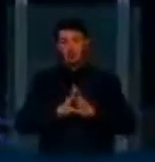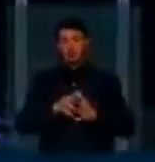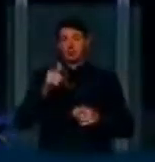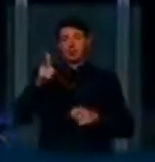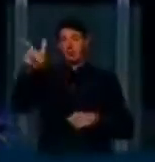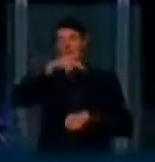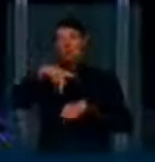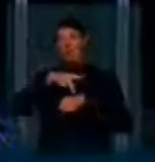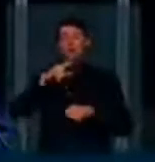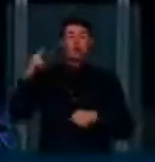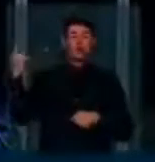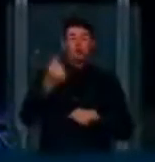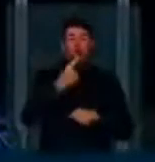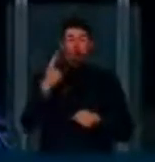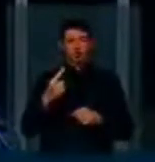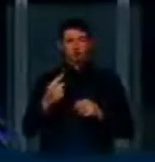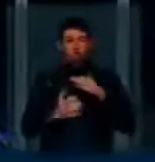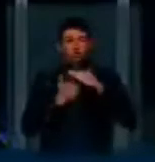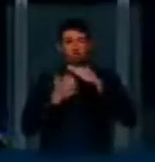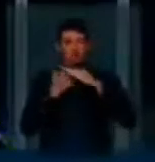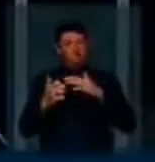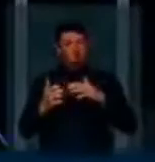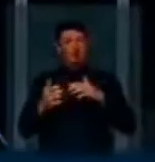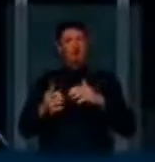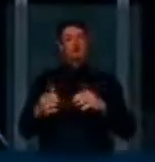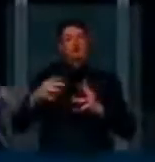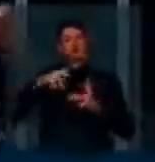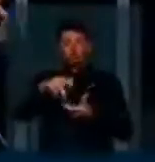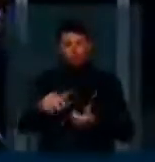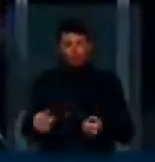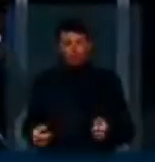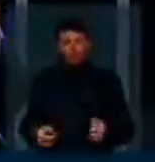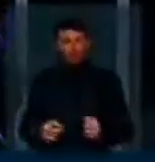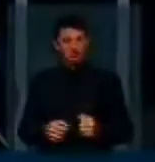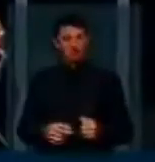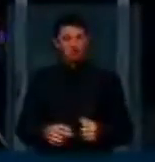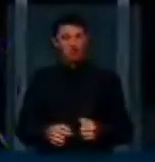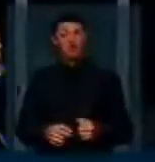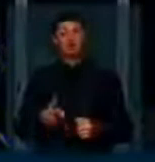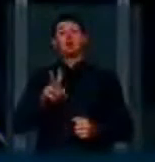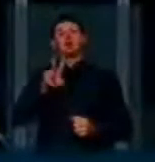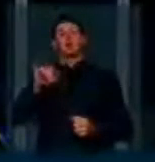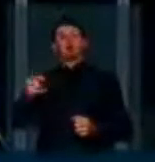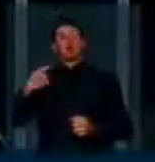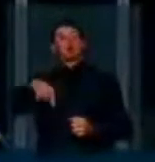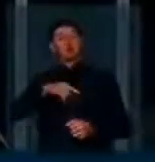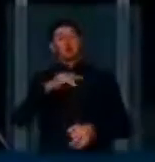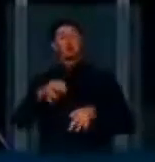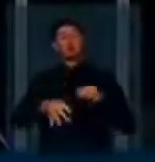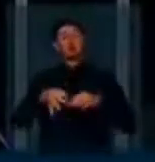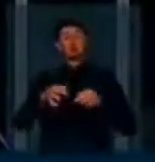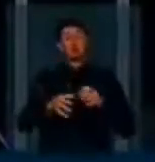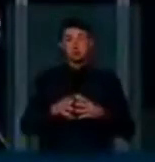nações e para empresas transnacionais que ainda vão ao nosso judiciário